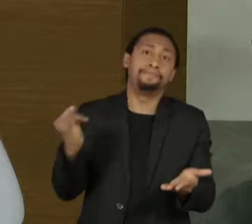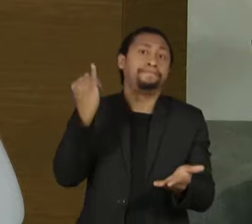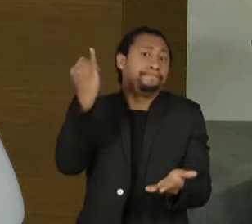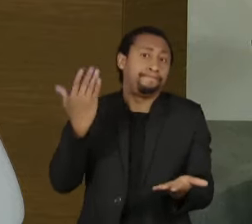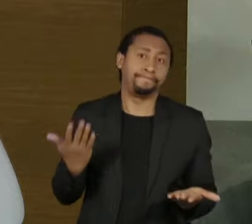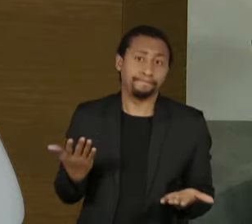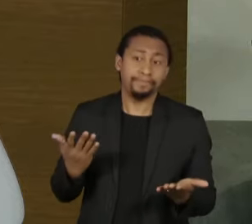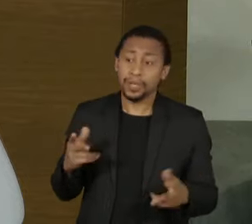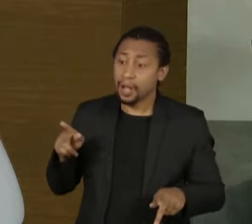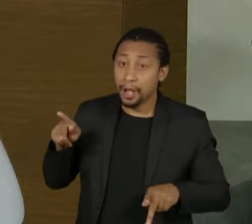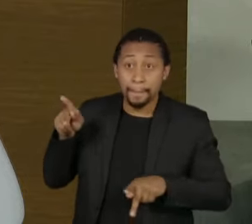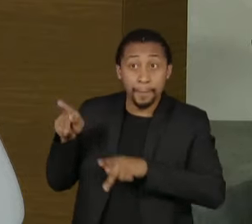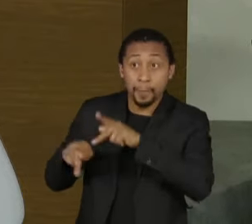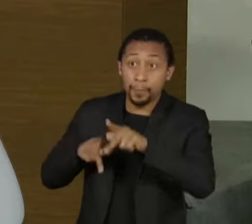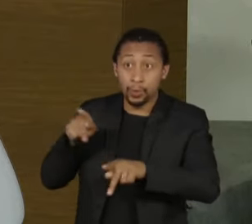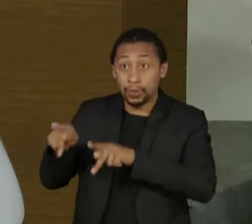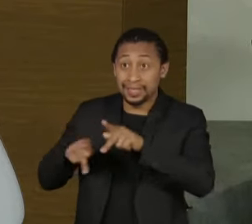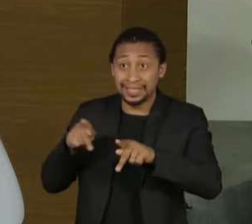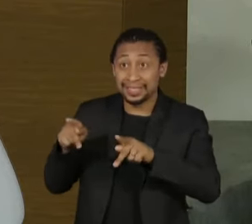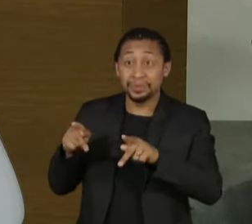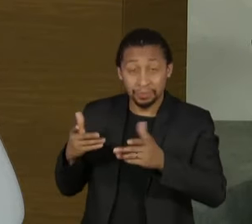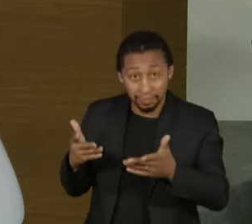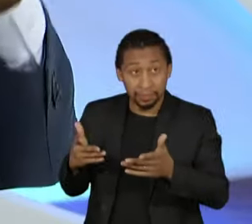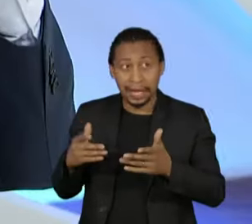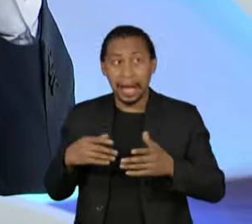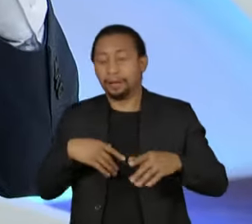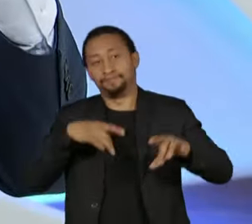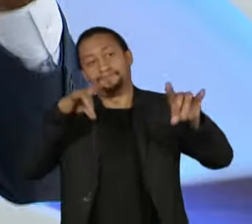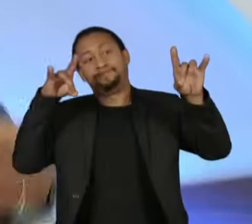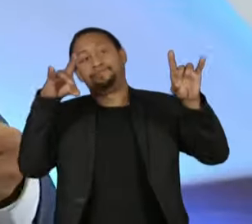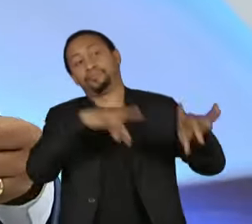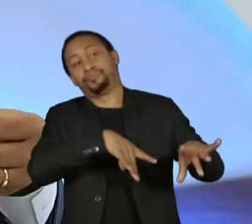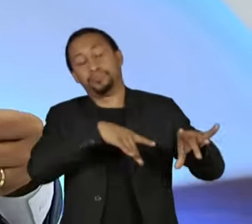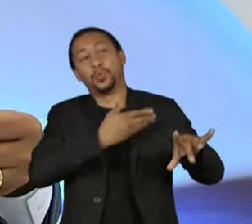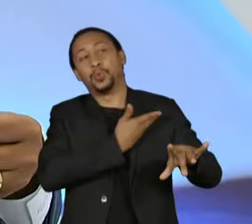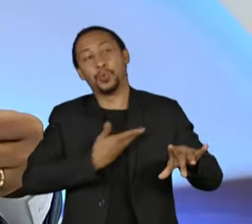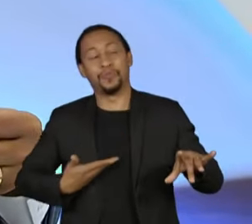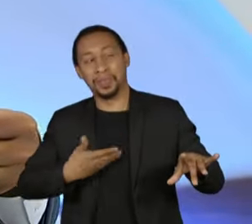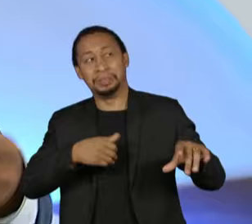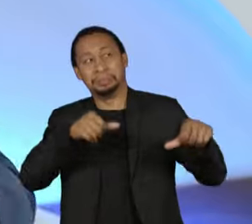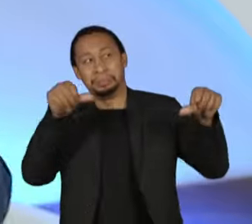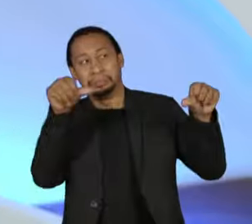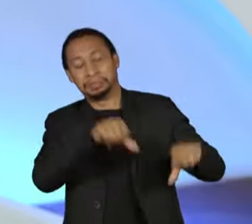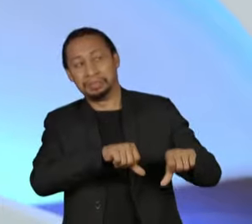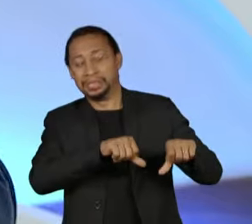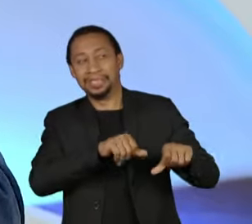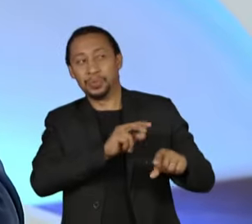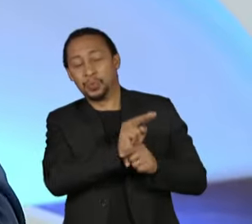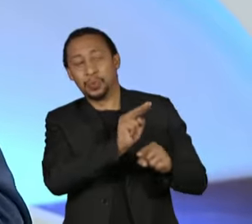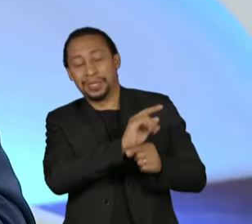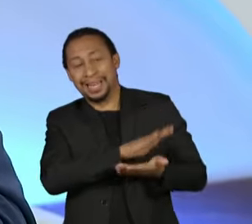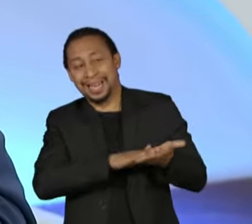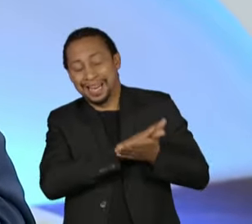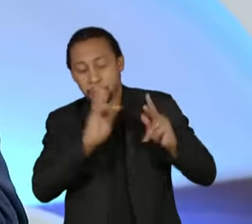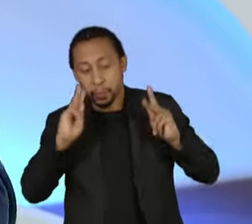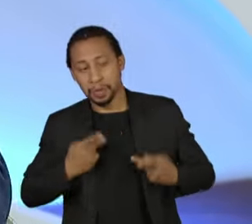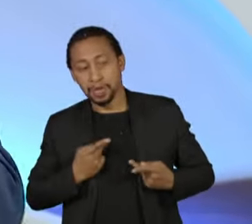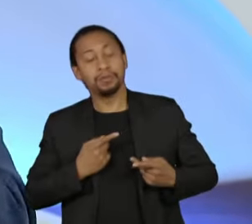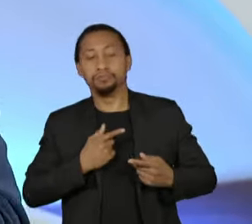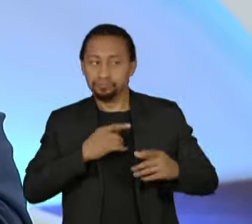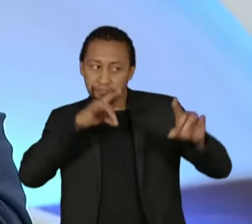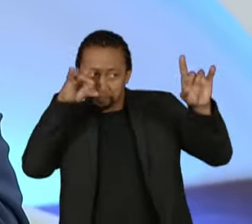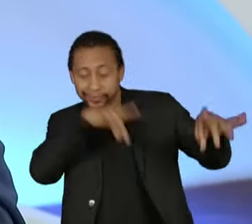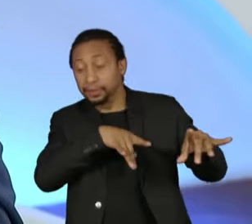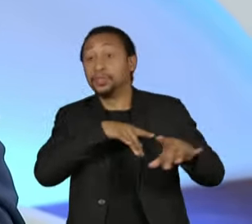deixou um governo desumano e escolheu um governo muito humano. Então, nós temos que cuidar das pessoas,